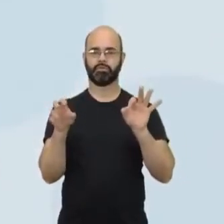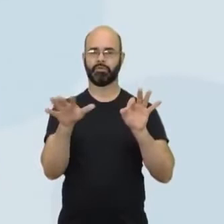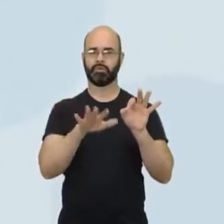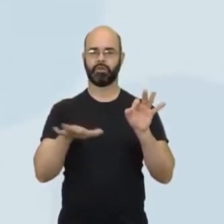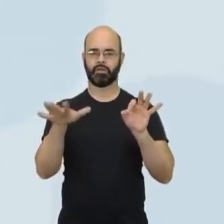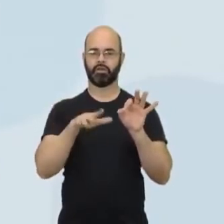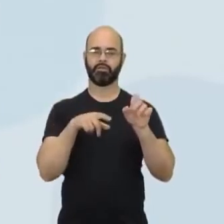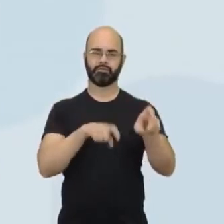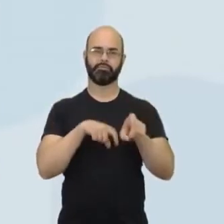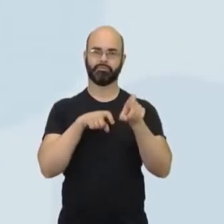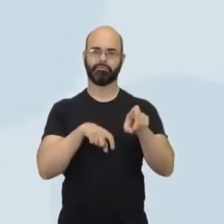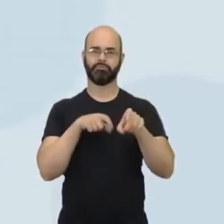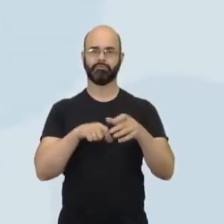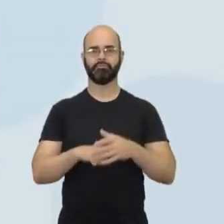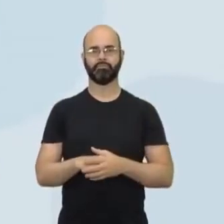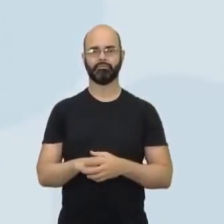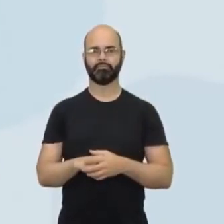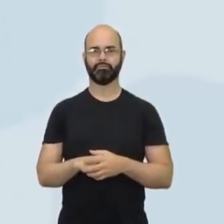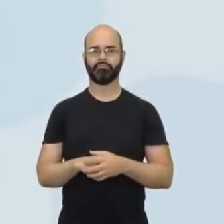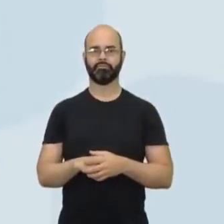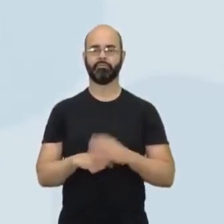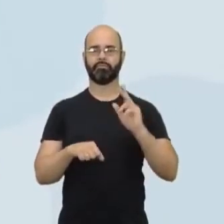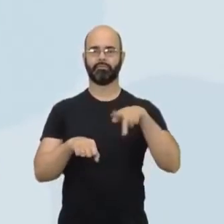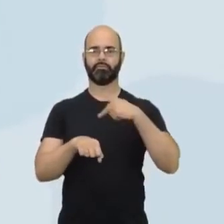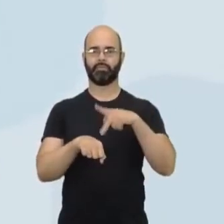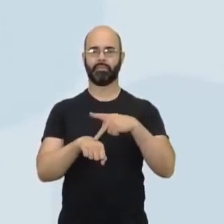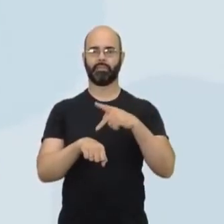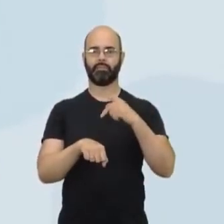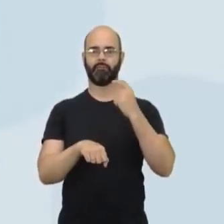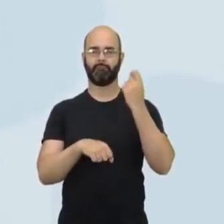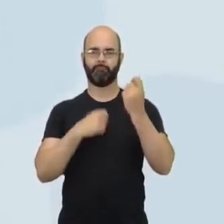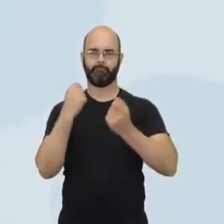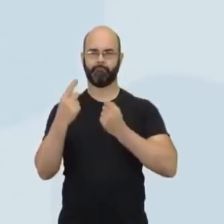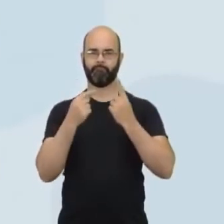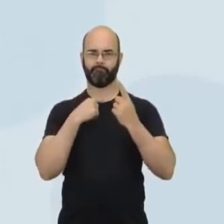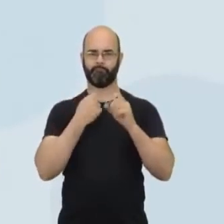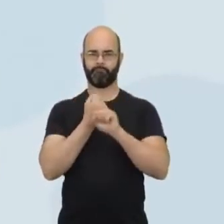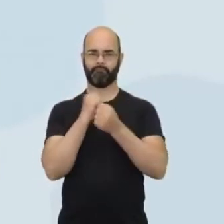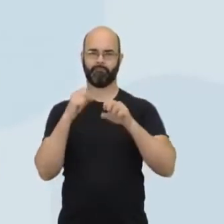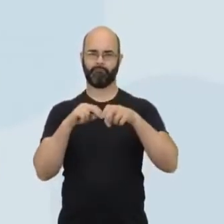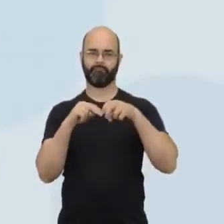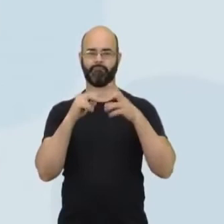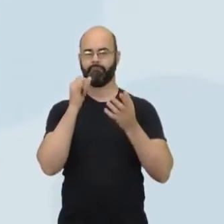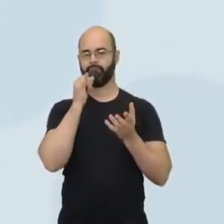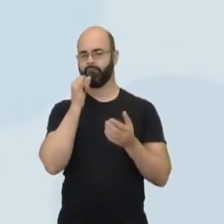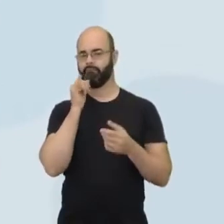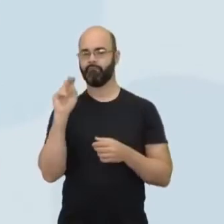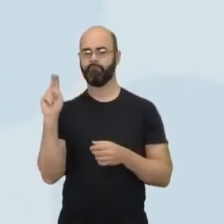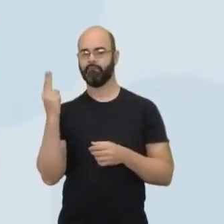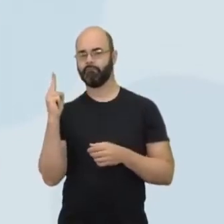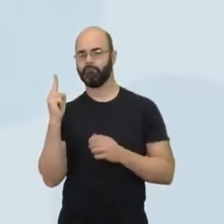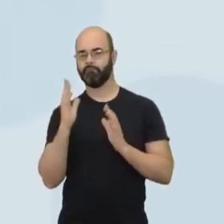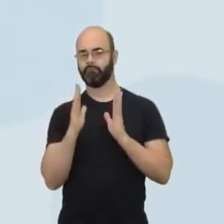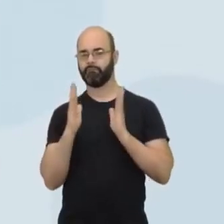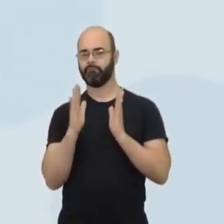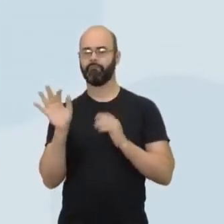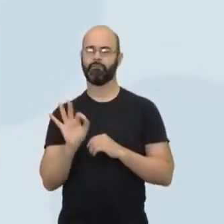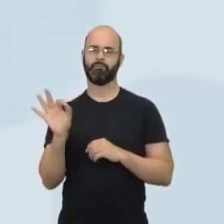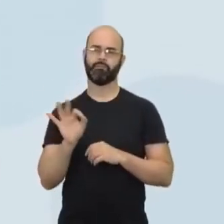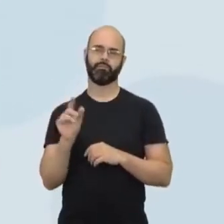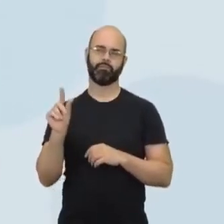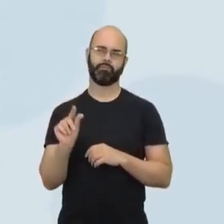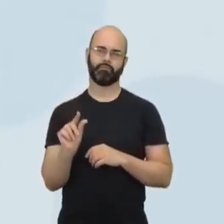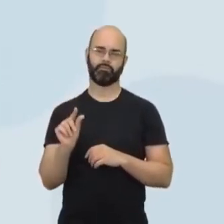cultivo. Para alguns países, que a gente observa pelo tamanho, né? Como o caso aí do Uruguai, é uma porcentagem baixa.